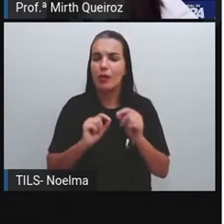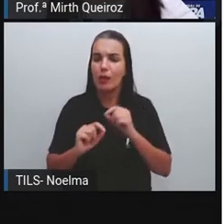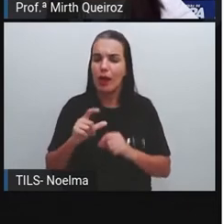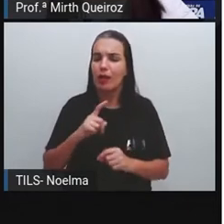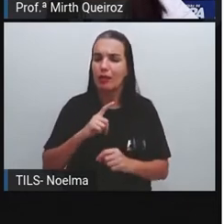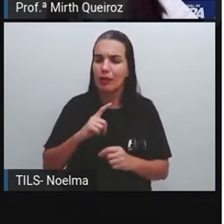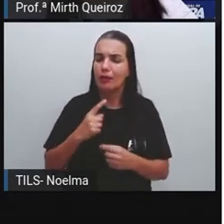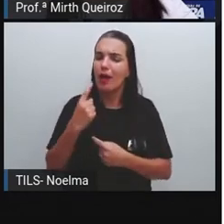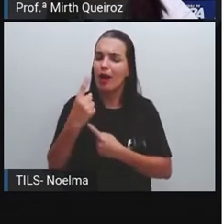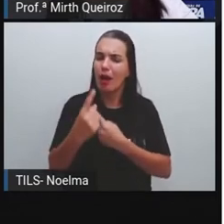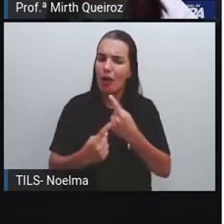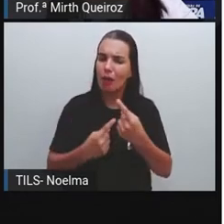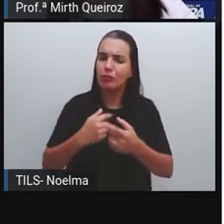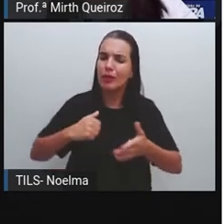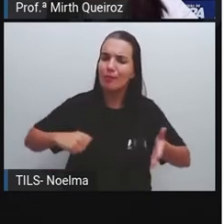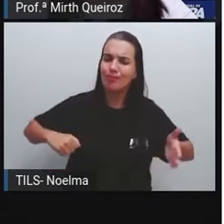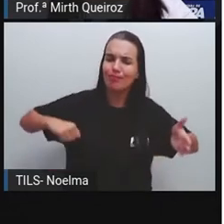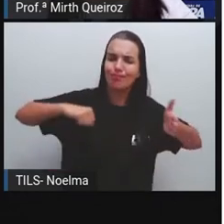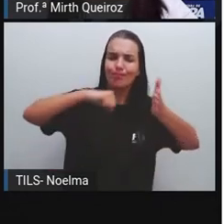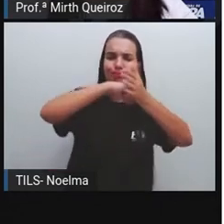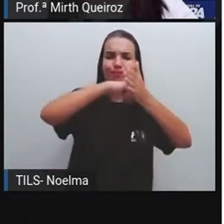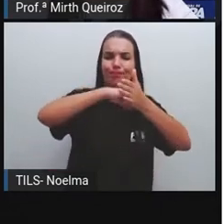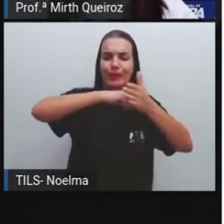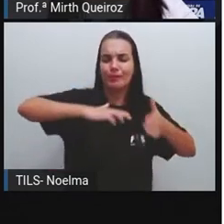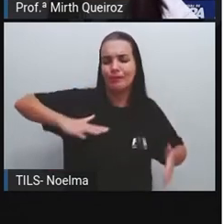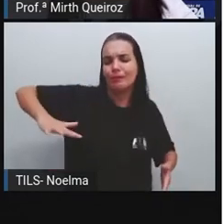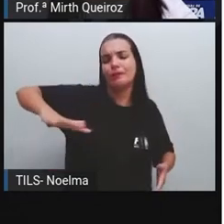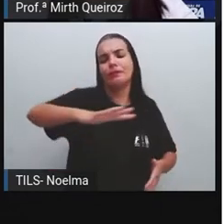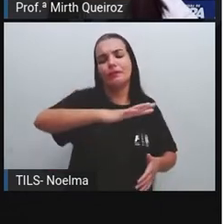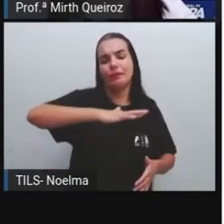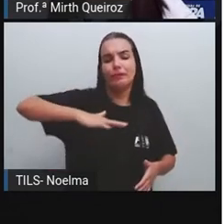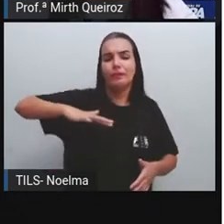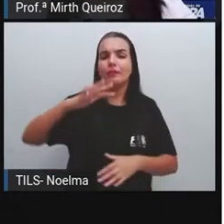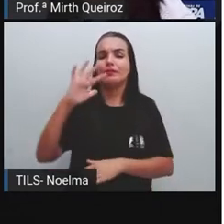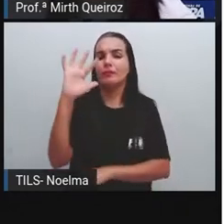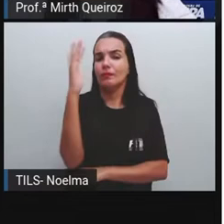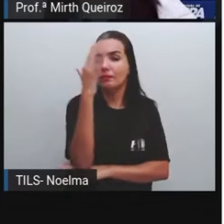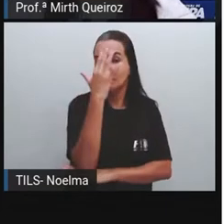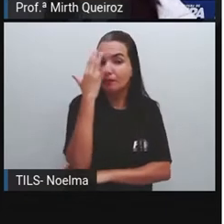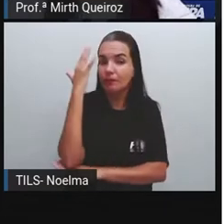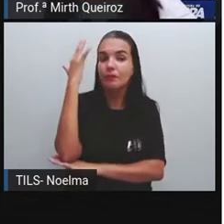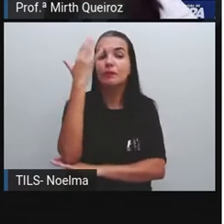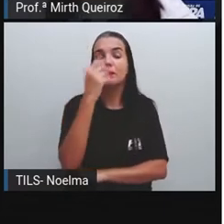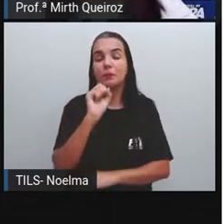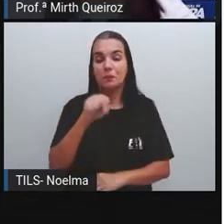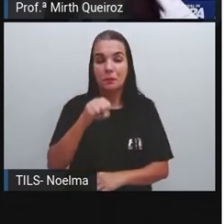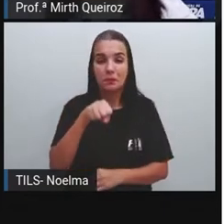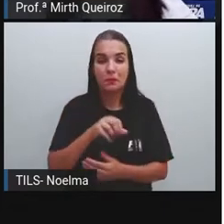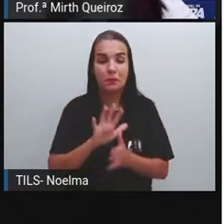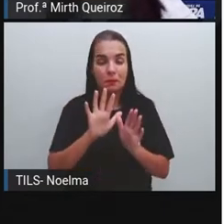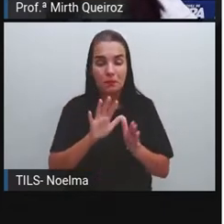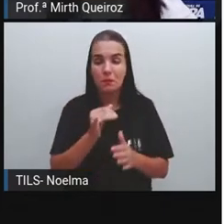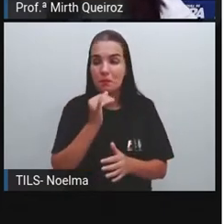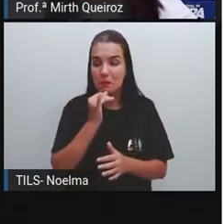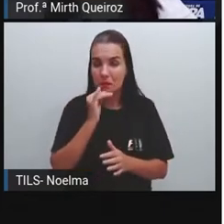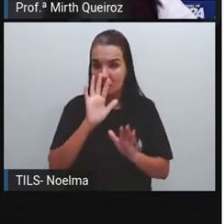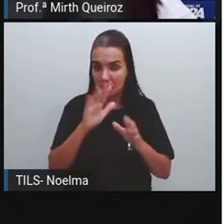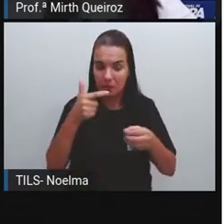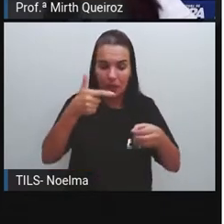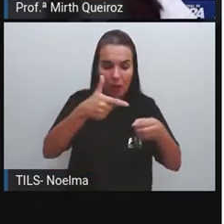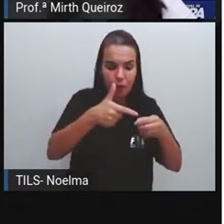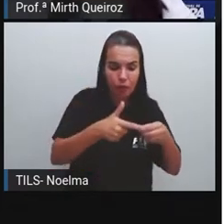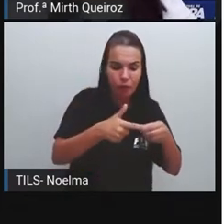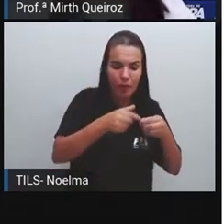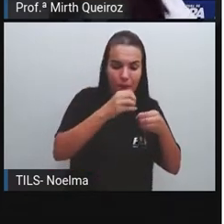também alguns impactos ambientais, né? Como assim, Pró? Que impactos é esse? Com a queima do combustível